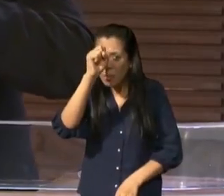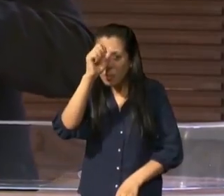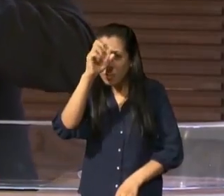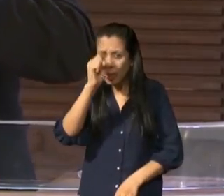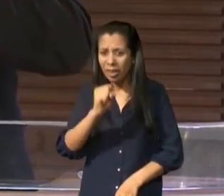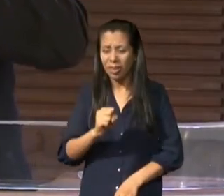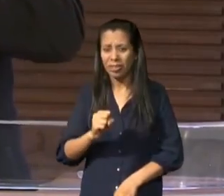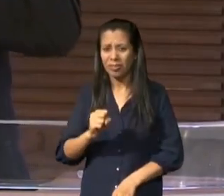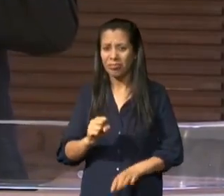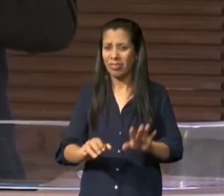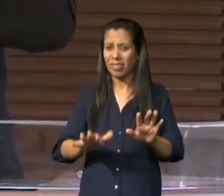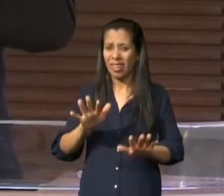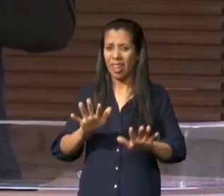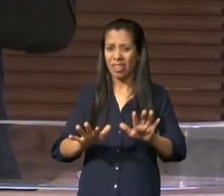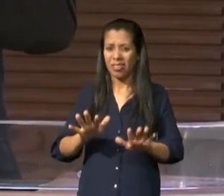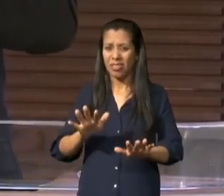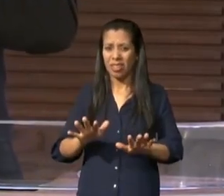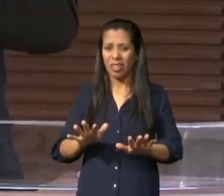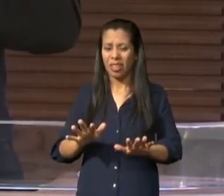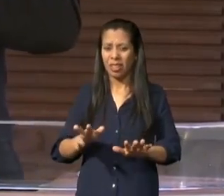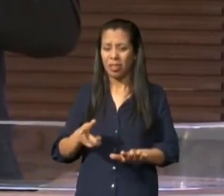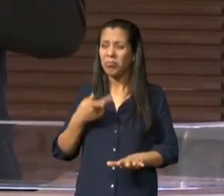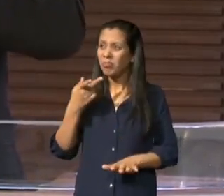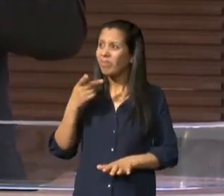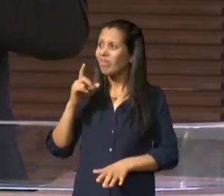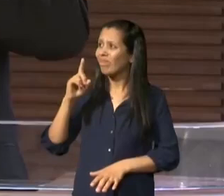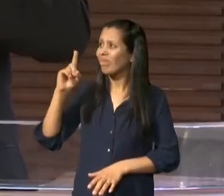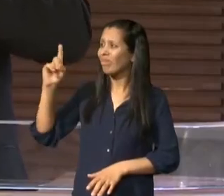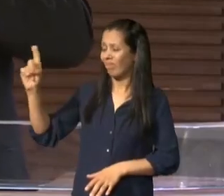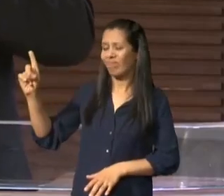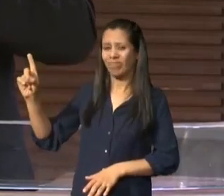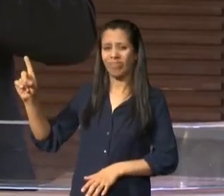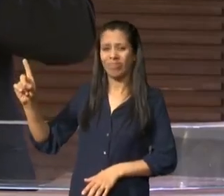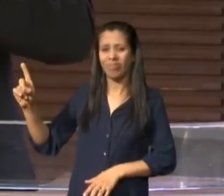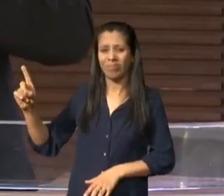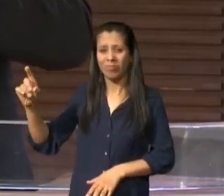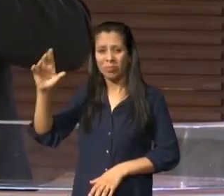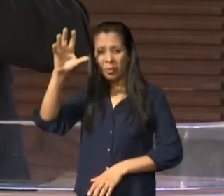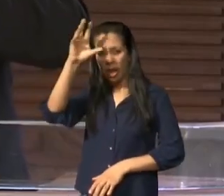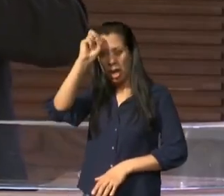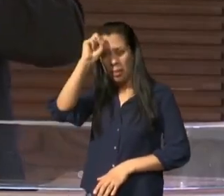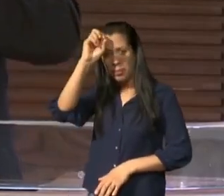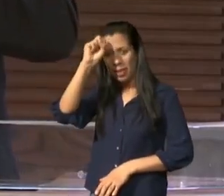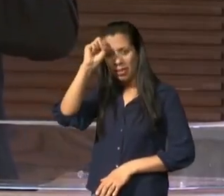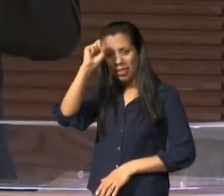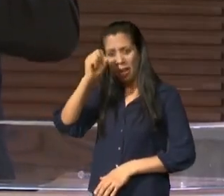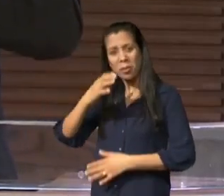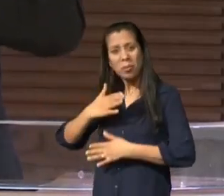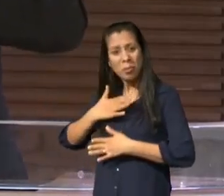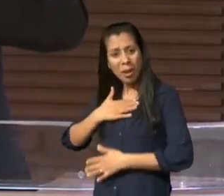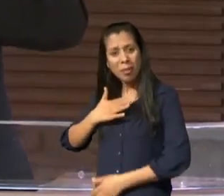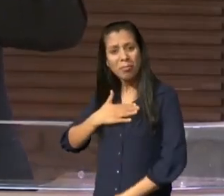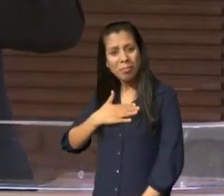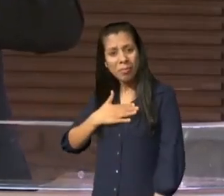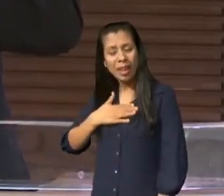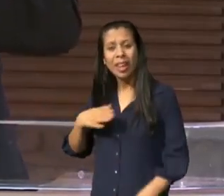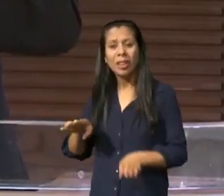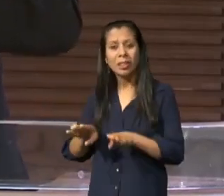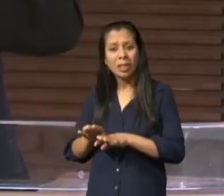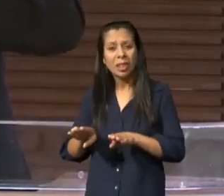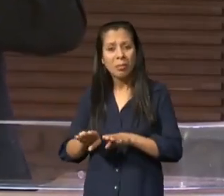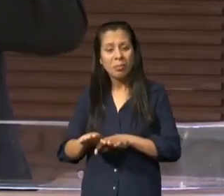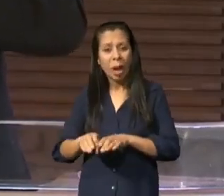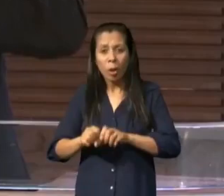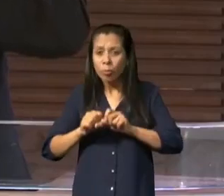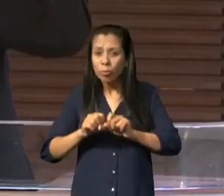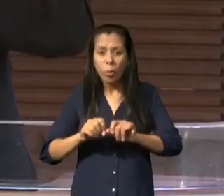em alguns desses e a leitura desse texto fez eu refletir na minha vida e o objetivo de falar para você